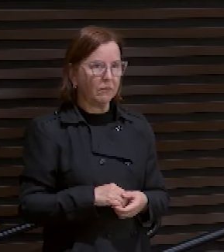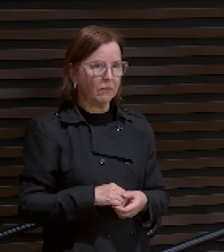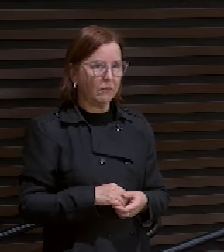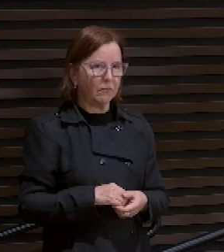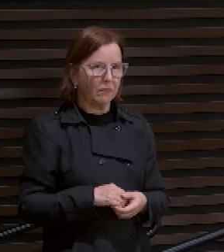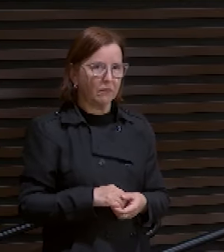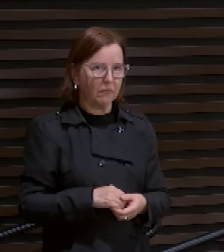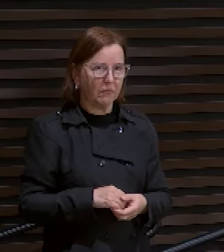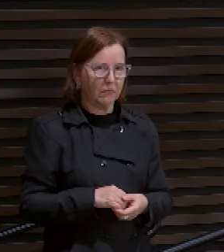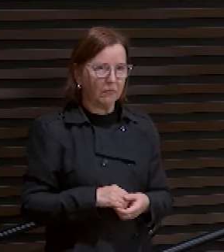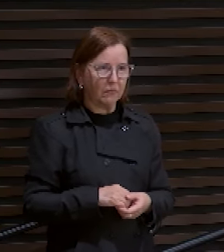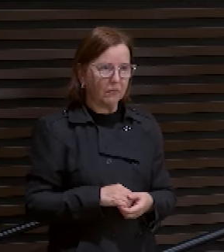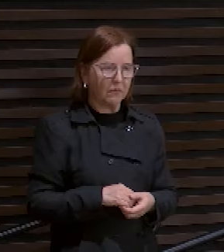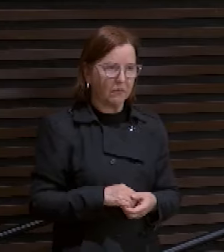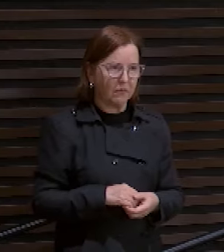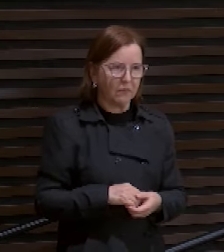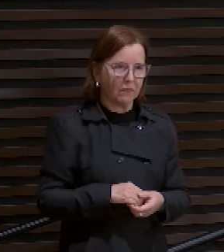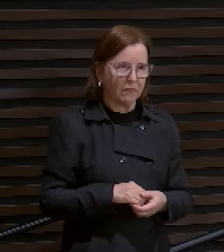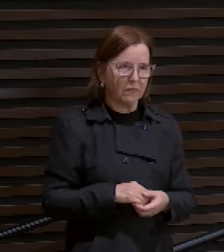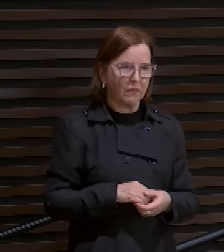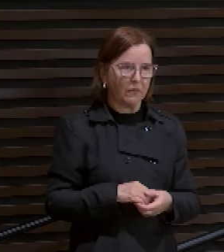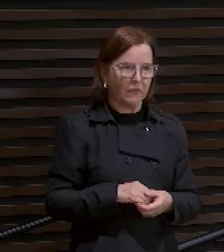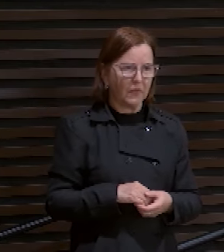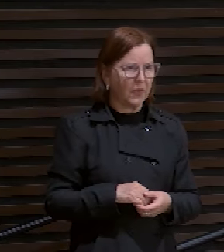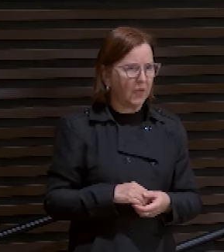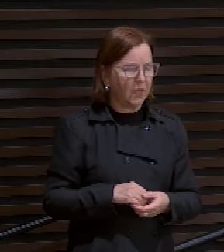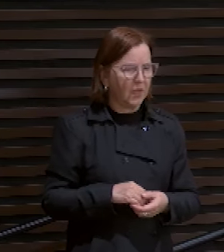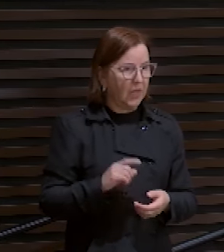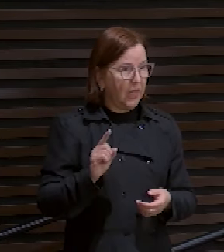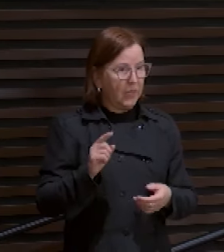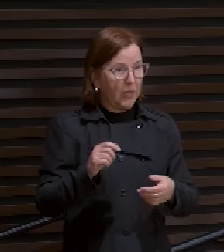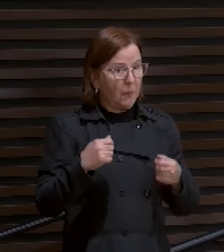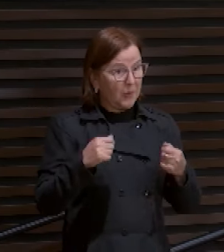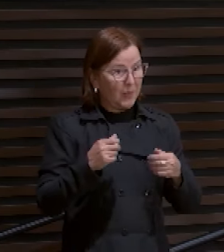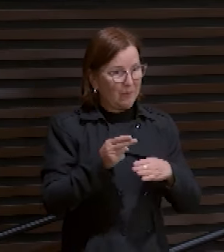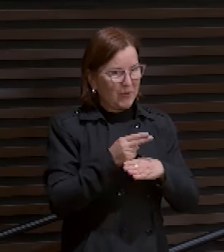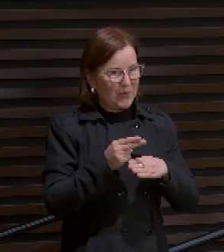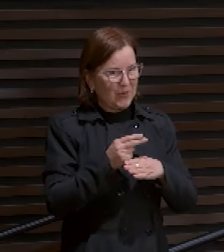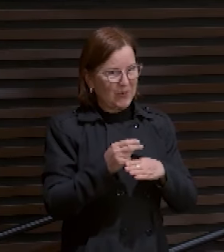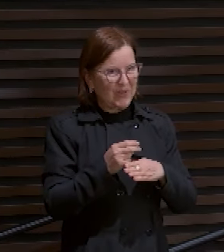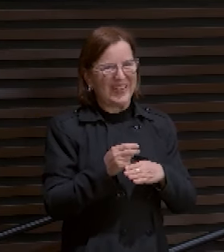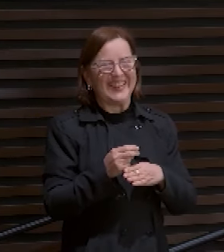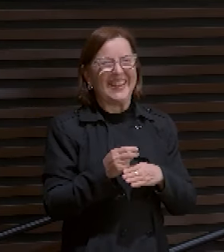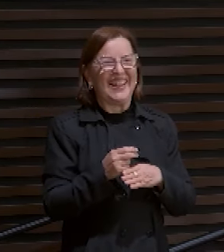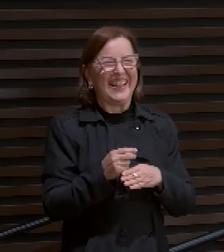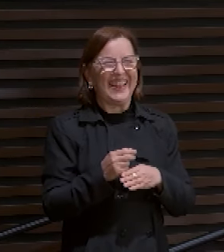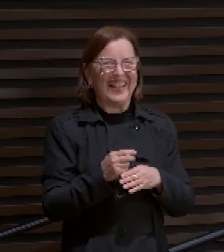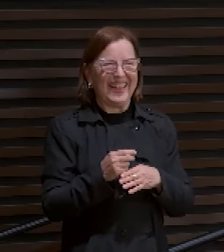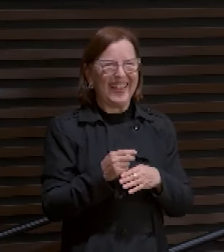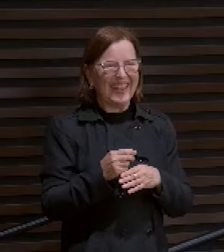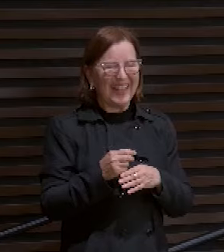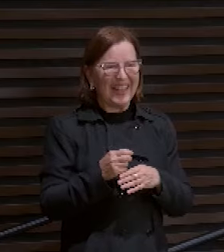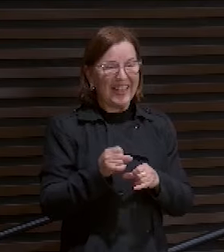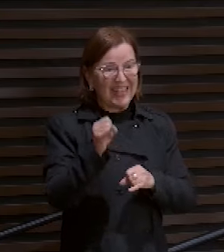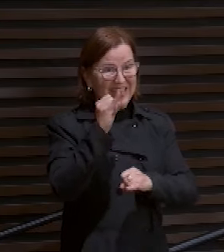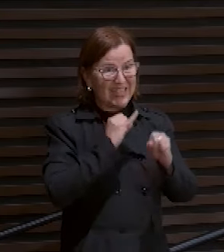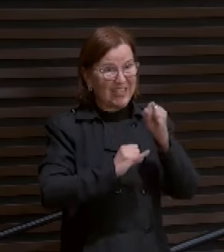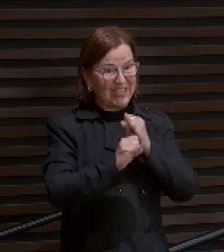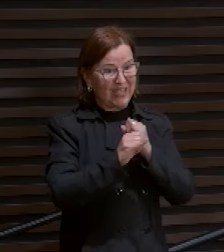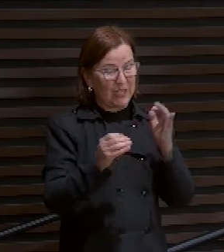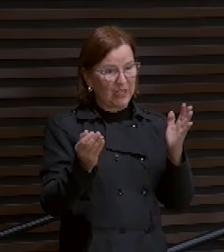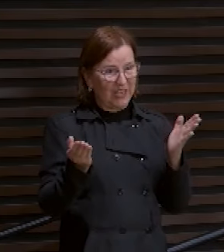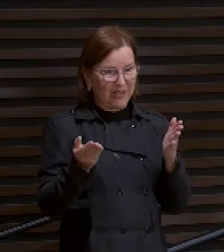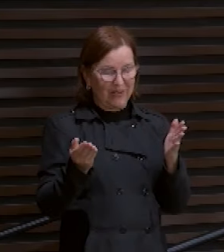Tem... Não é para procurar na internet agora, não. Mas se você procurar na internet, você vai encontrar aí que a